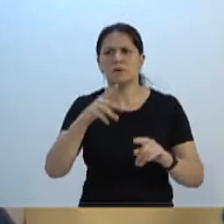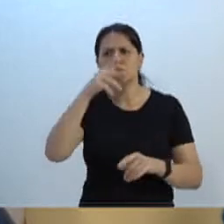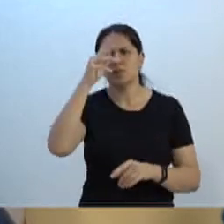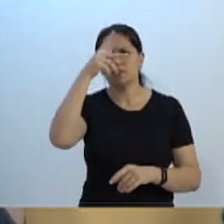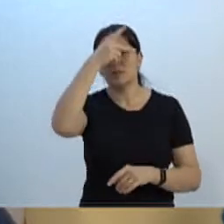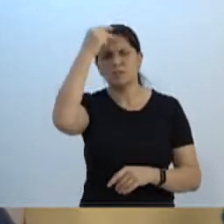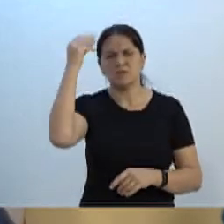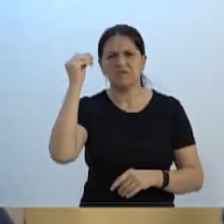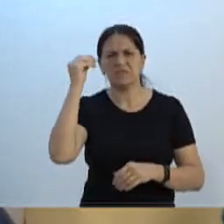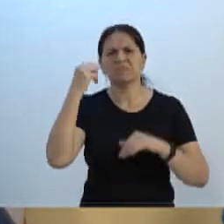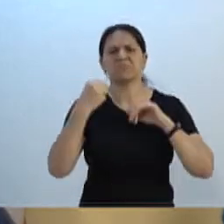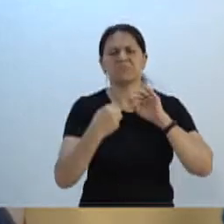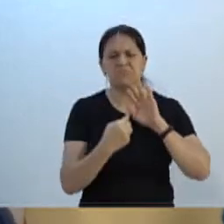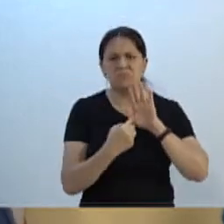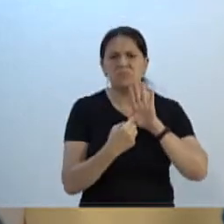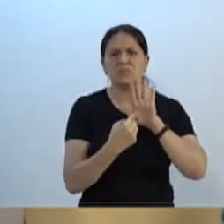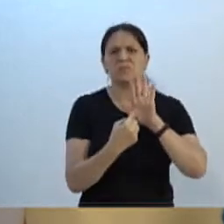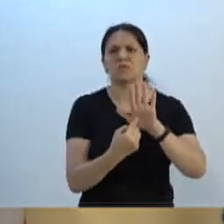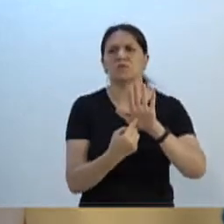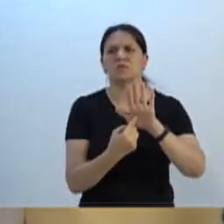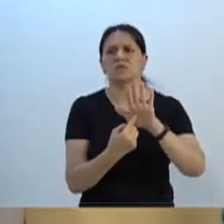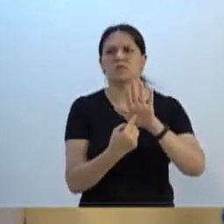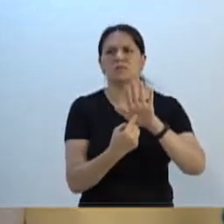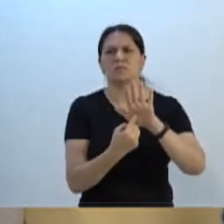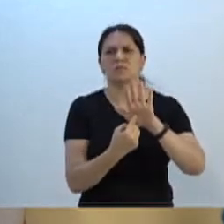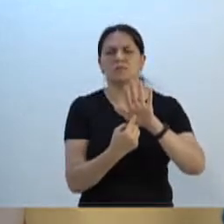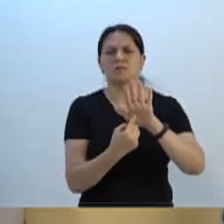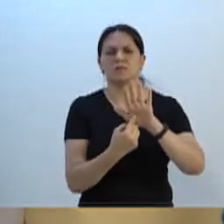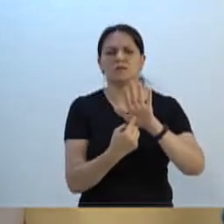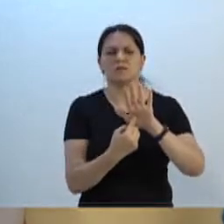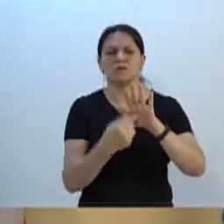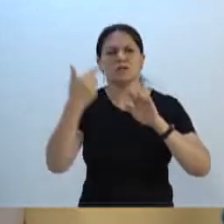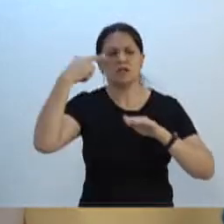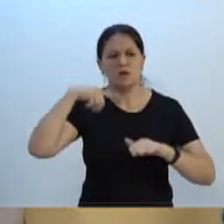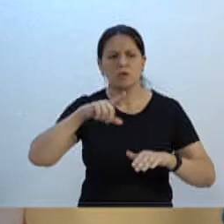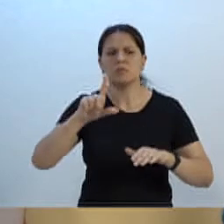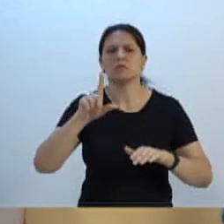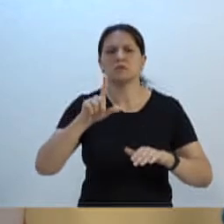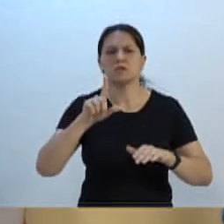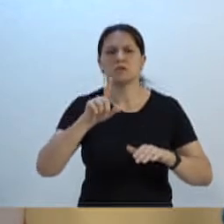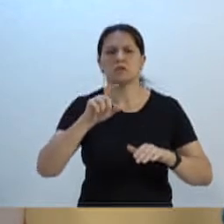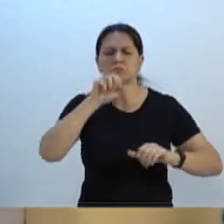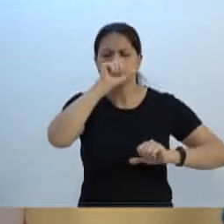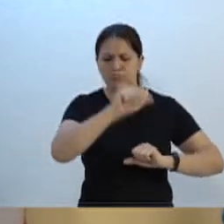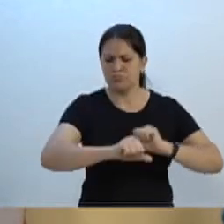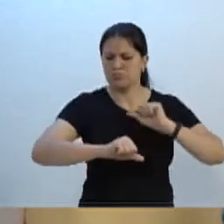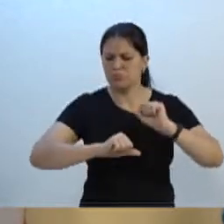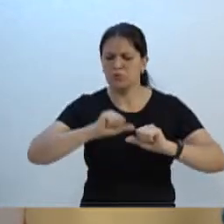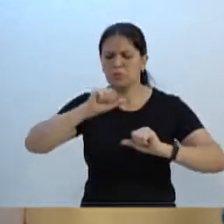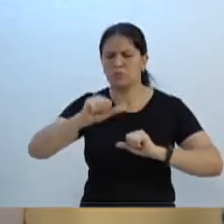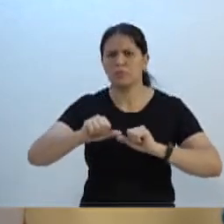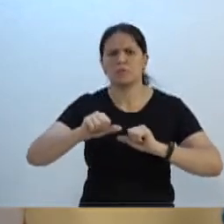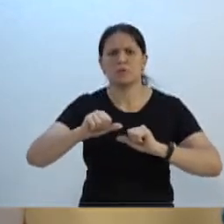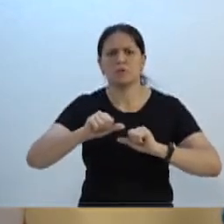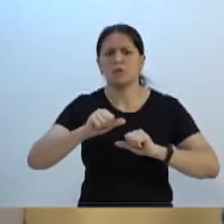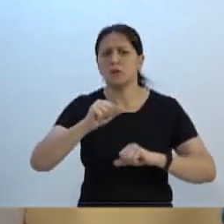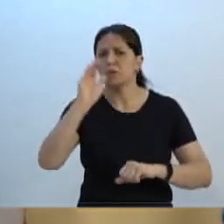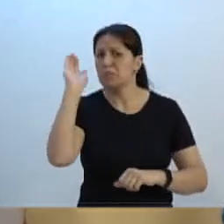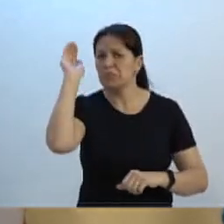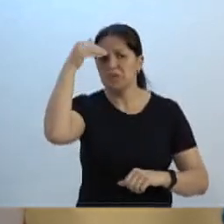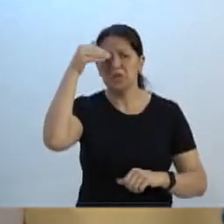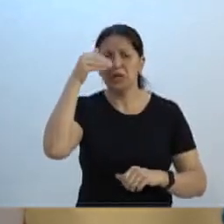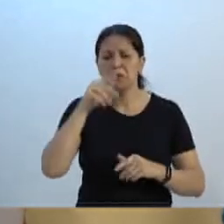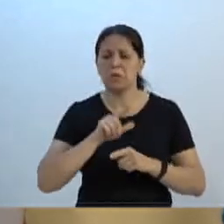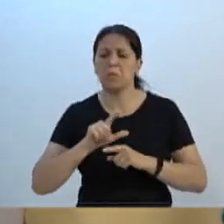um exímio desatador de nós. E ele não foge das